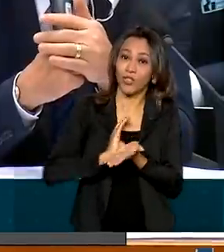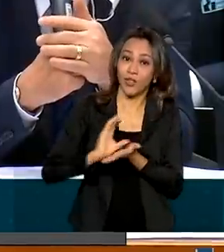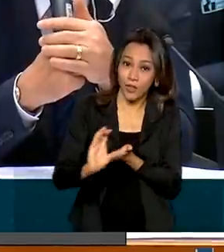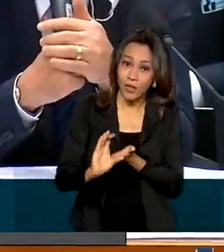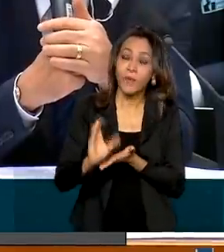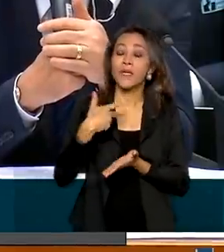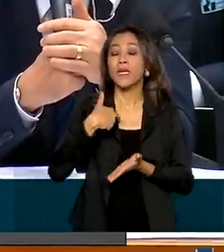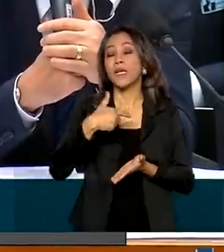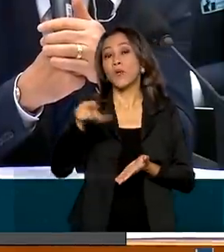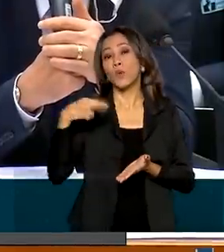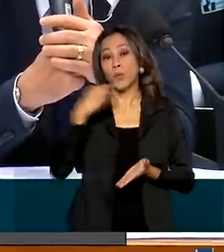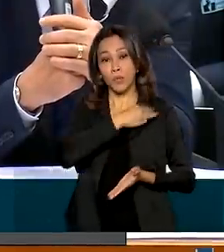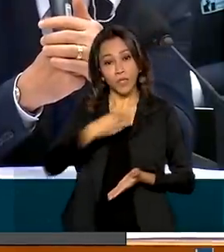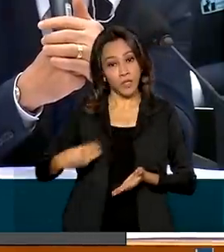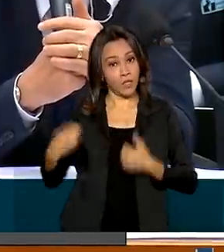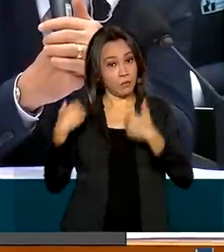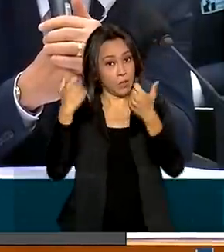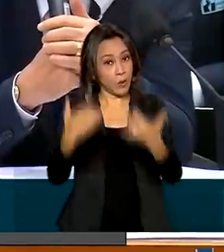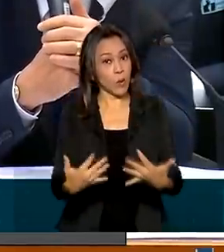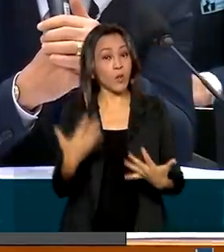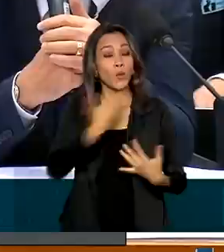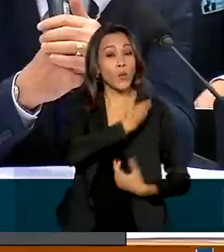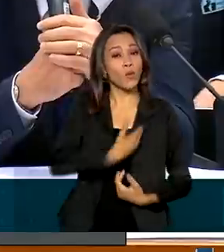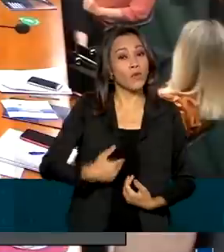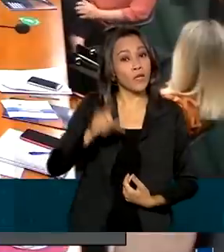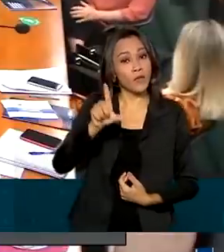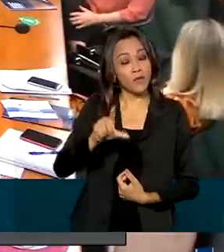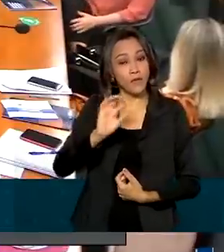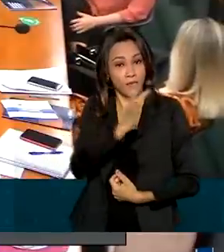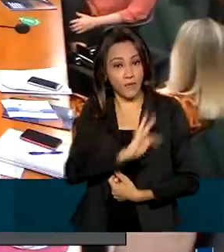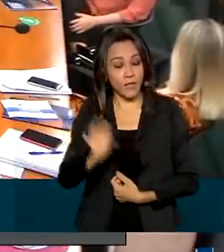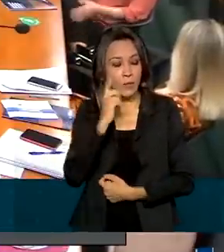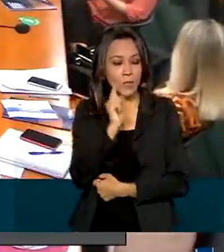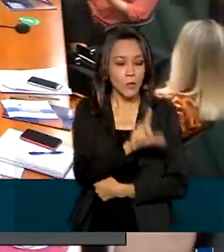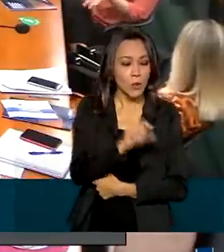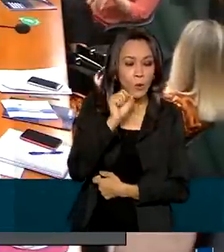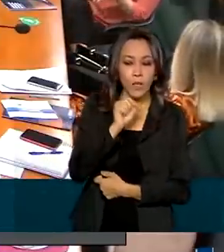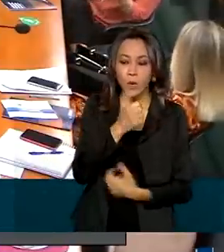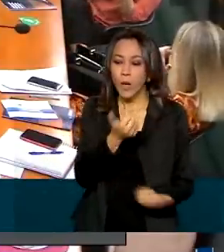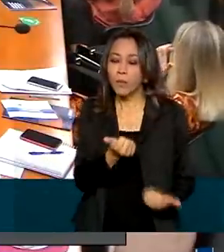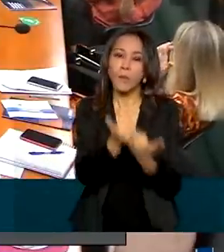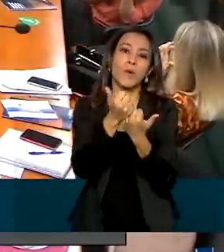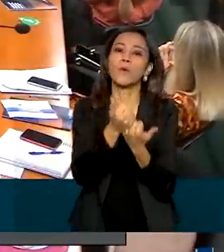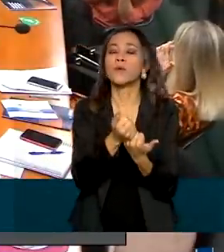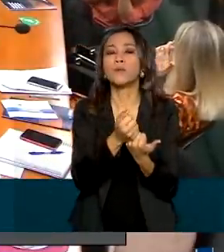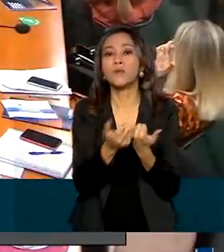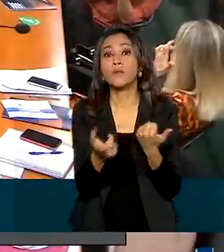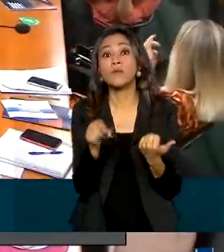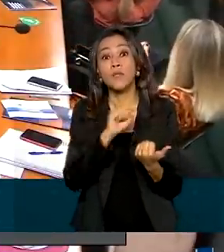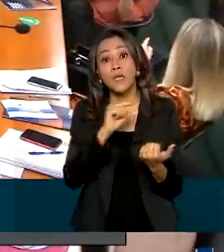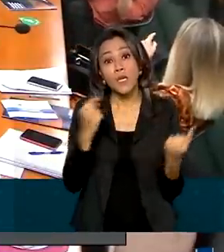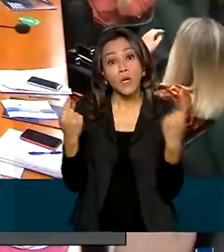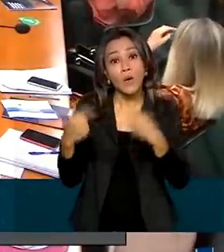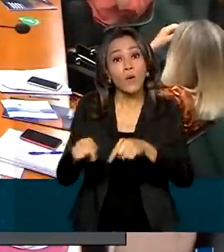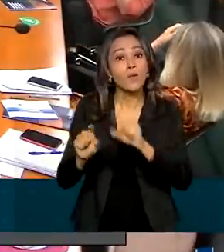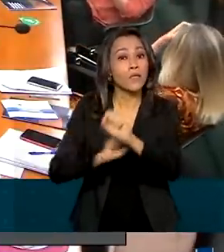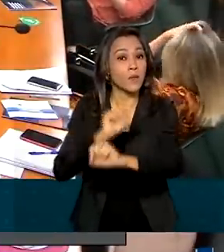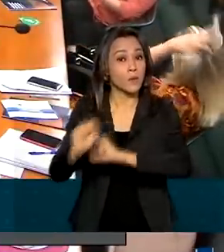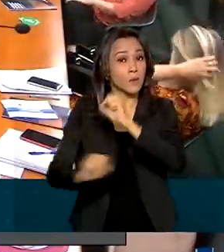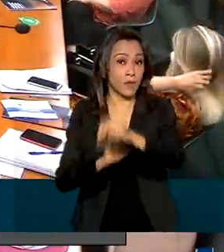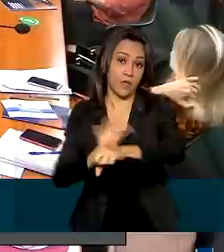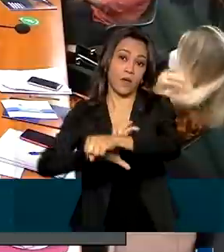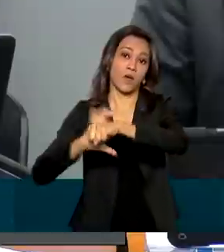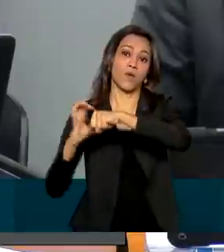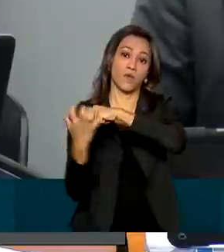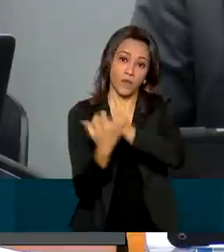disse que o governo federal teve que escolher prioridades ligadas aos auxílios econômicos em combate aos efeitos da Covid